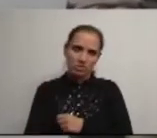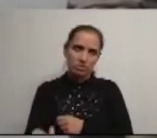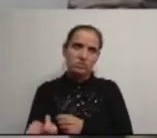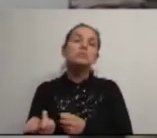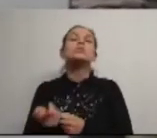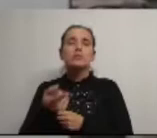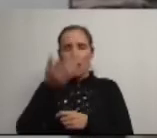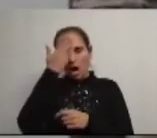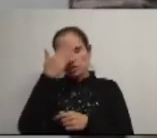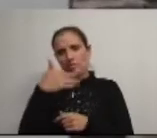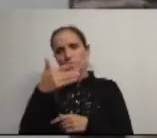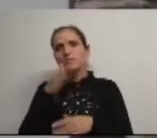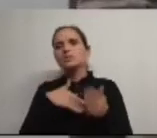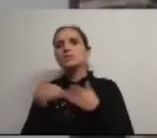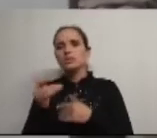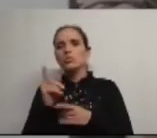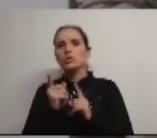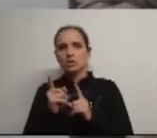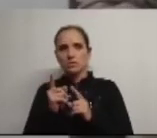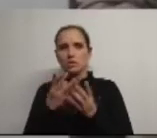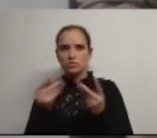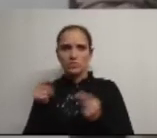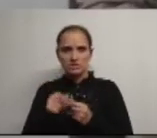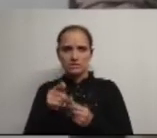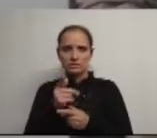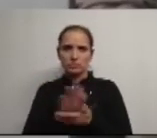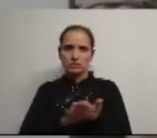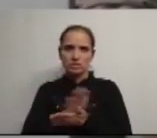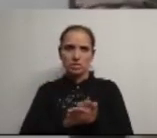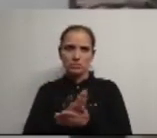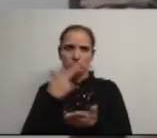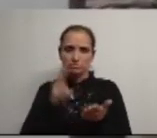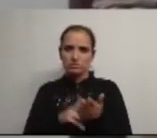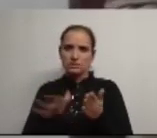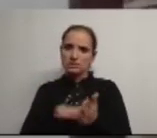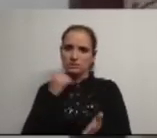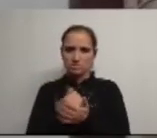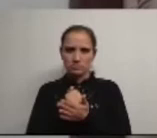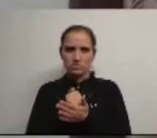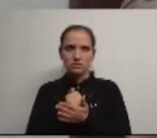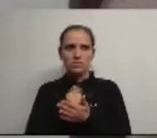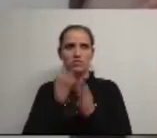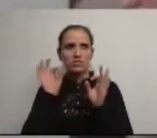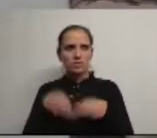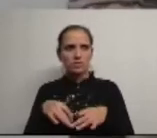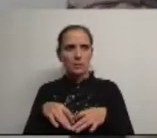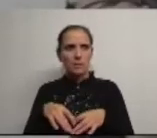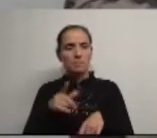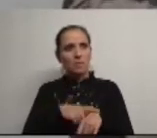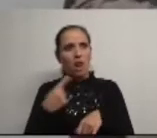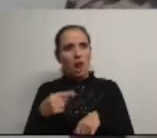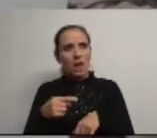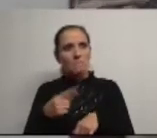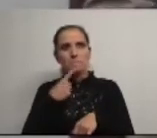medidas pretende depois o executivo tomar para resolver esta questão definitivamente por fim porque penso que ainda tenho tempo